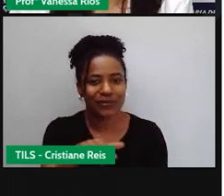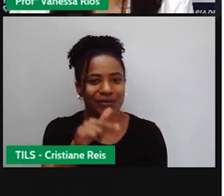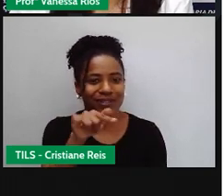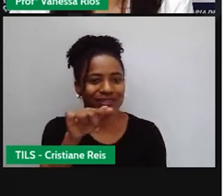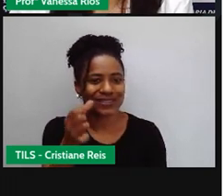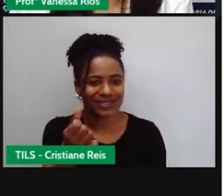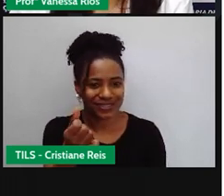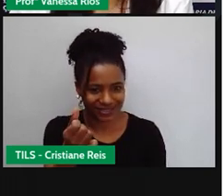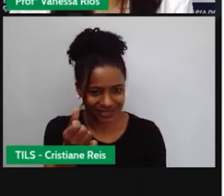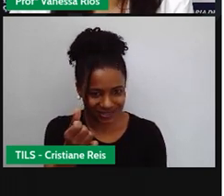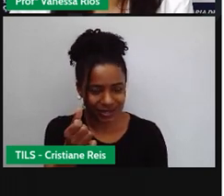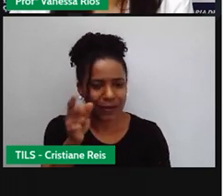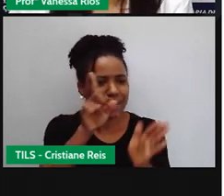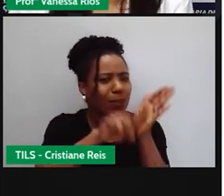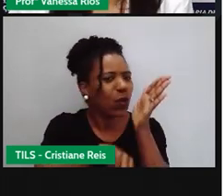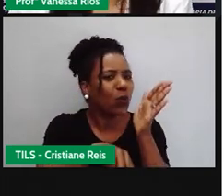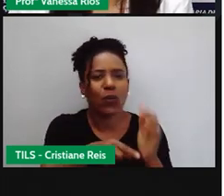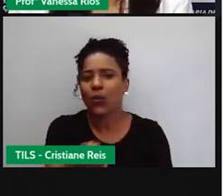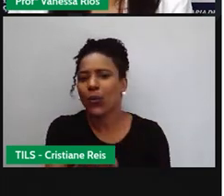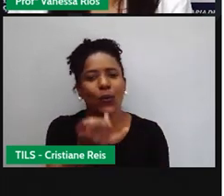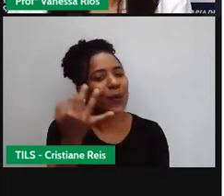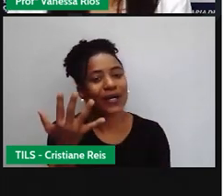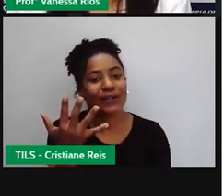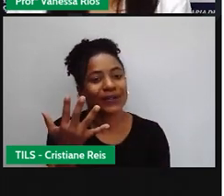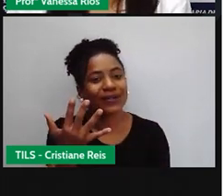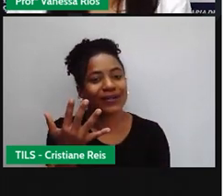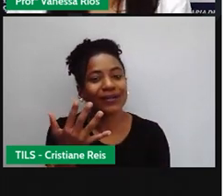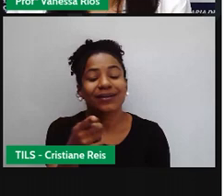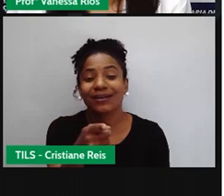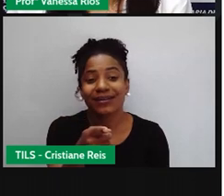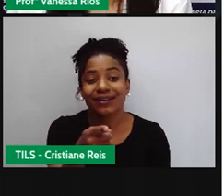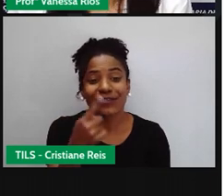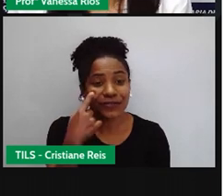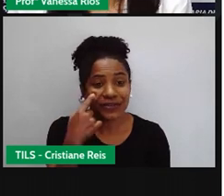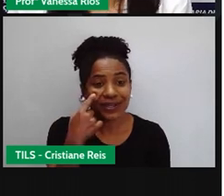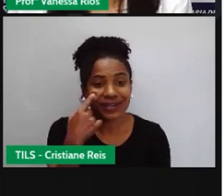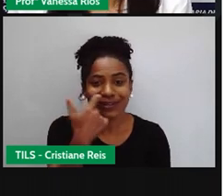,76. O valor que deu, ó,